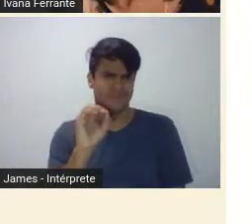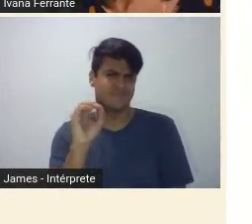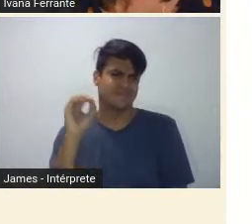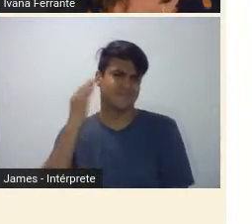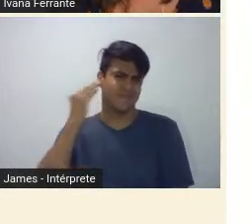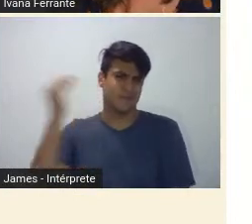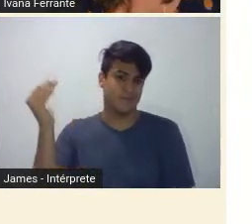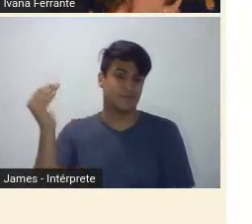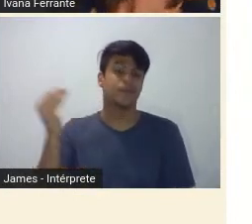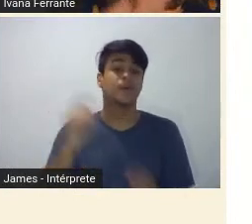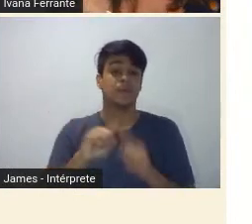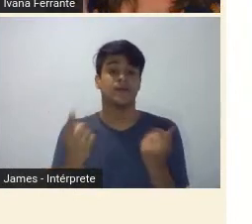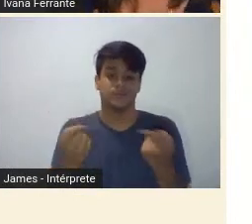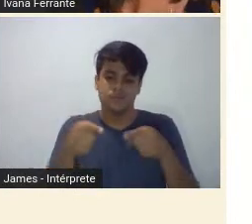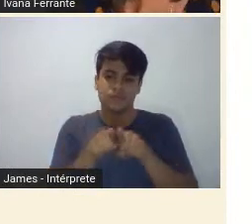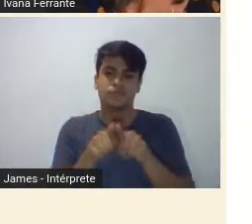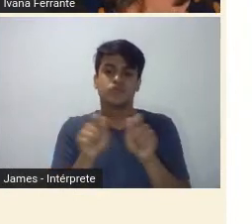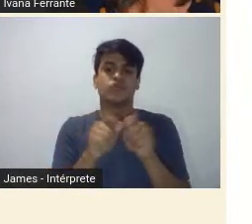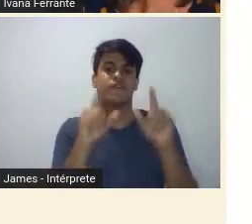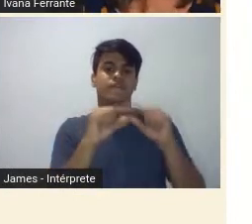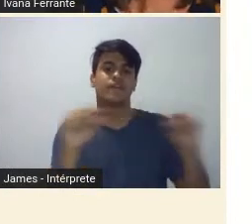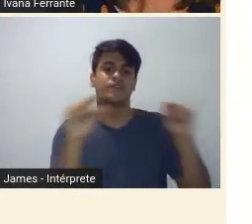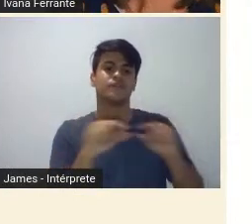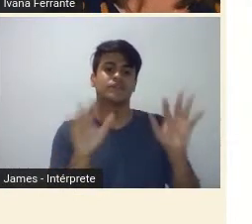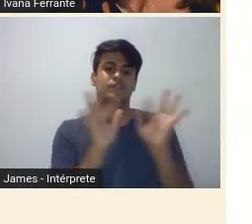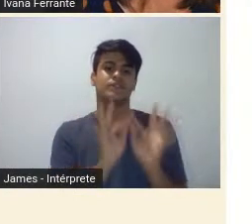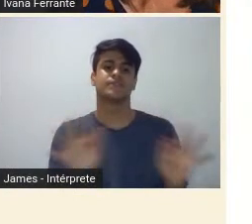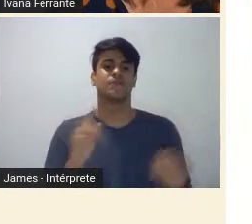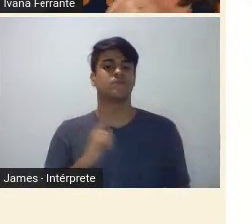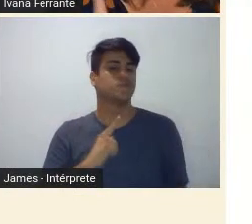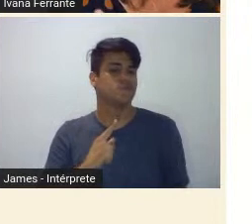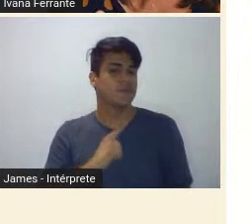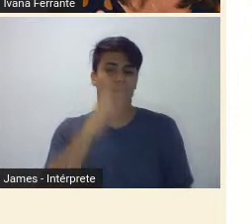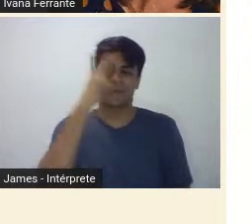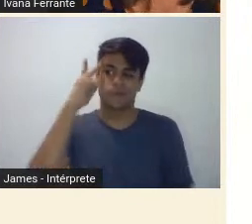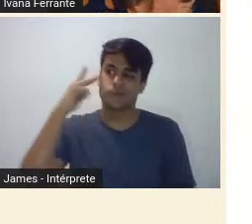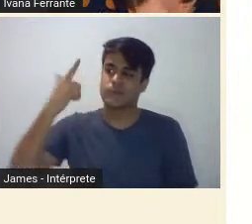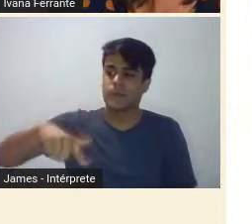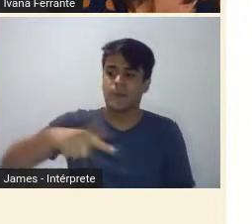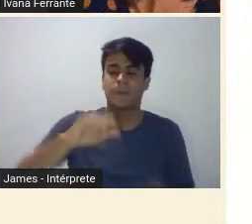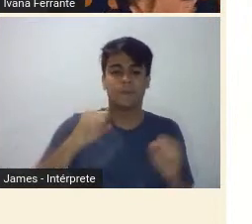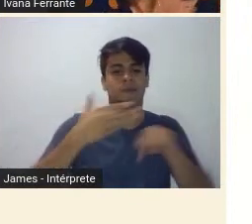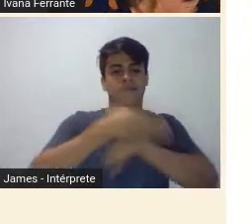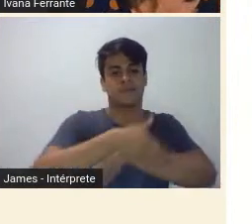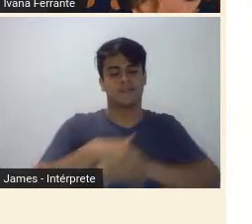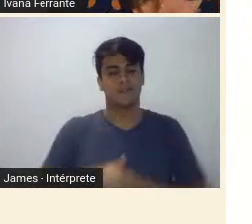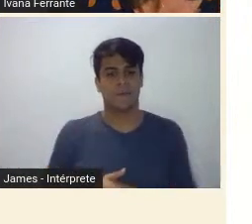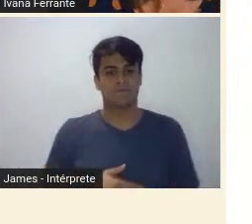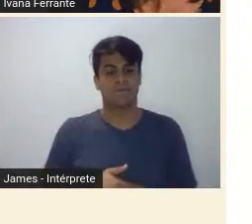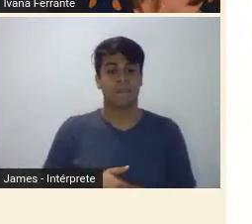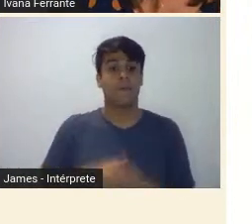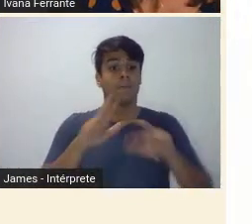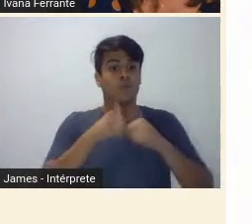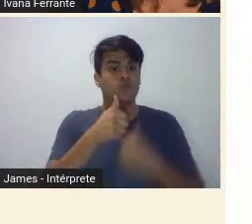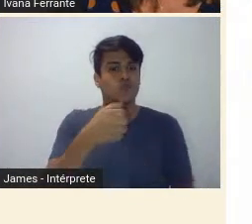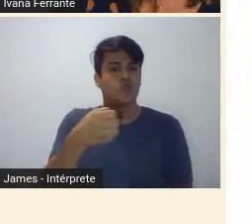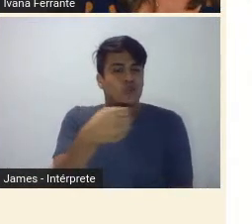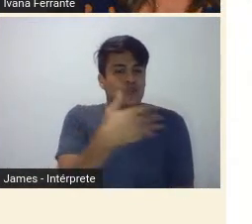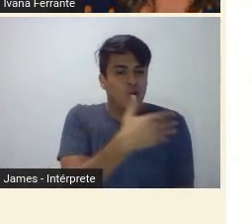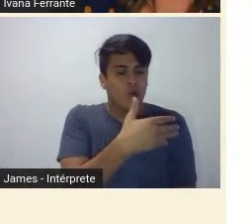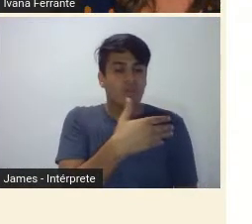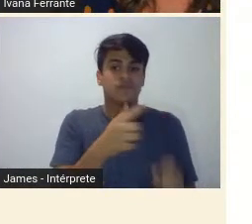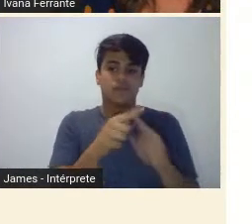de versos livres e quadras populares. Então, esse moderno vinha atrelado à abertura da